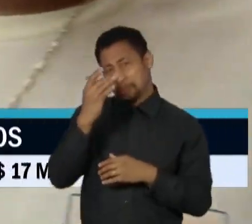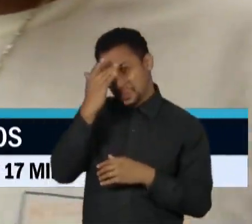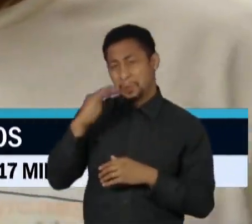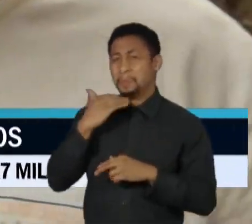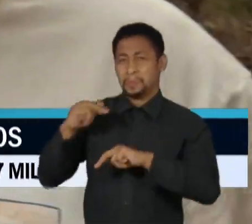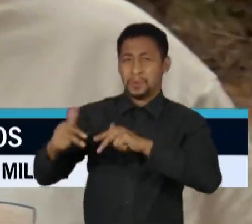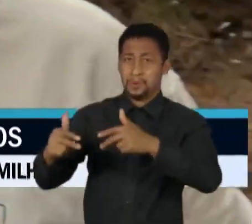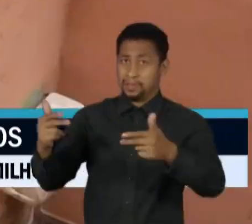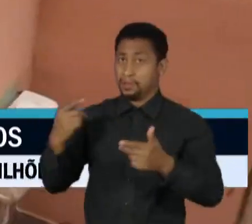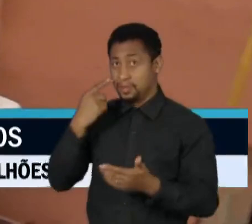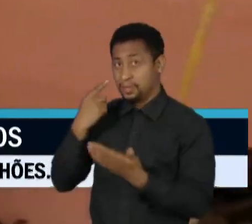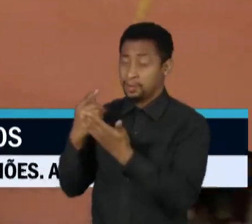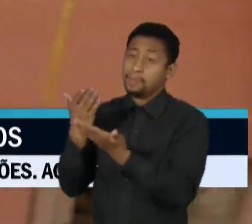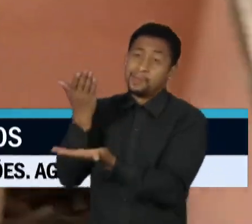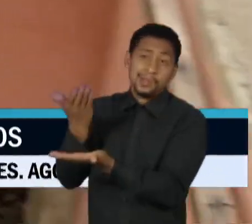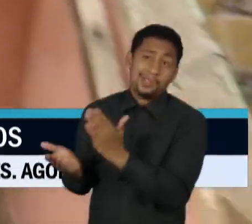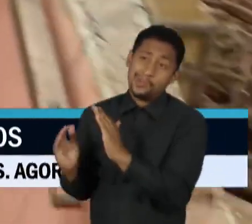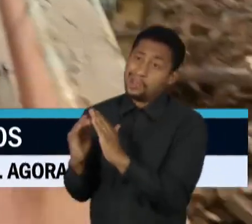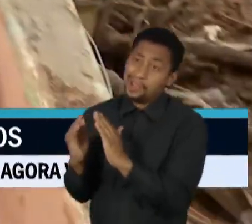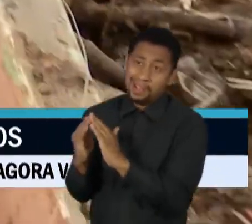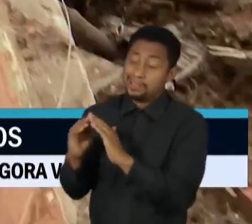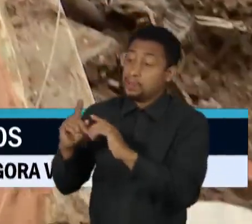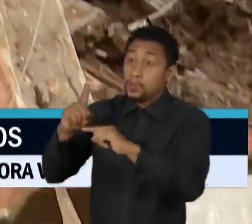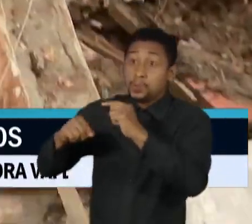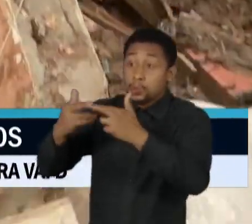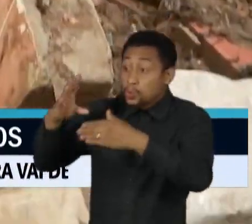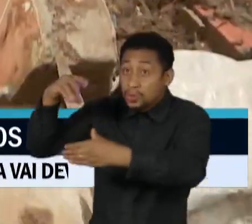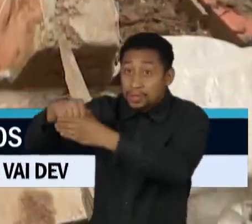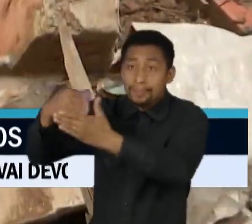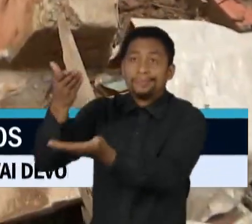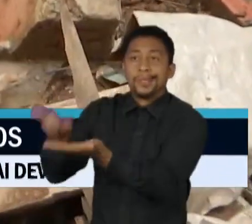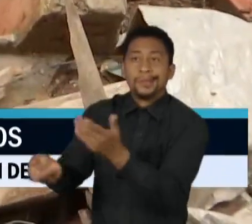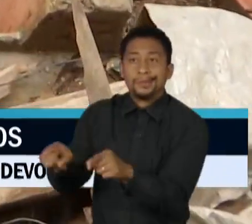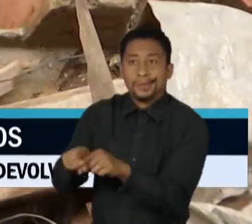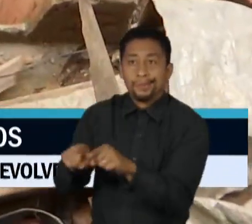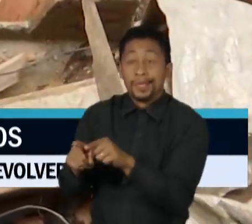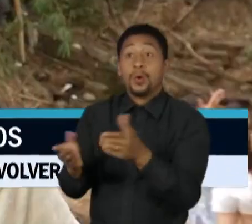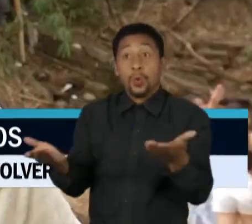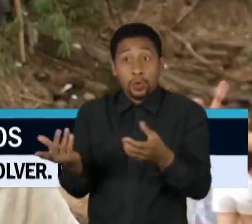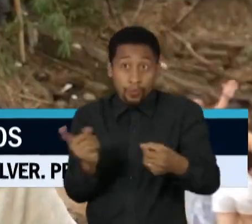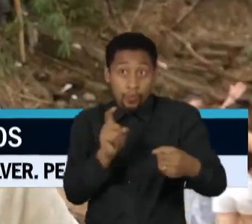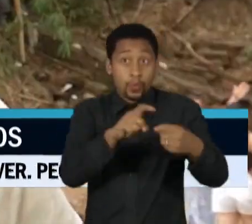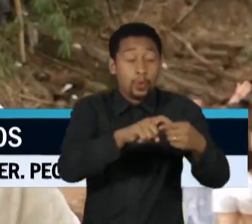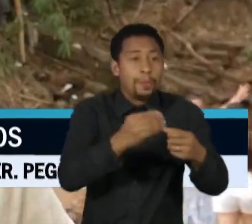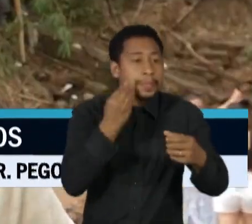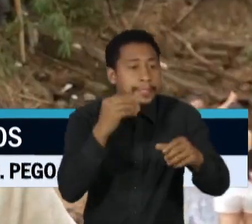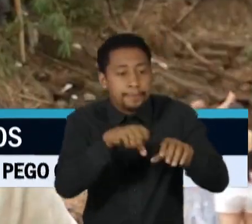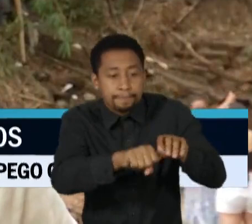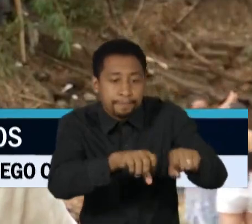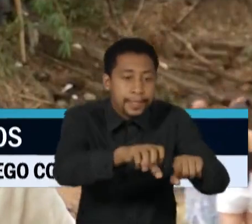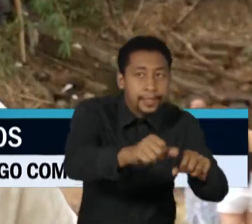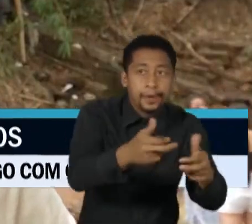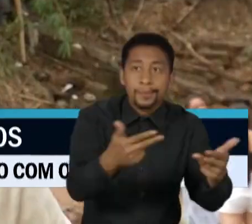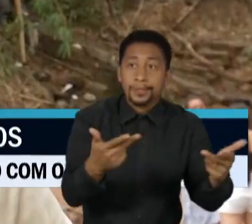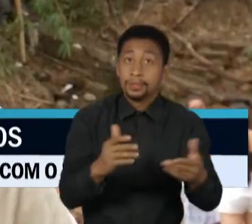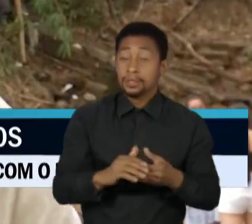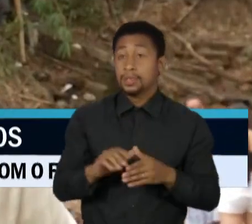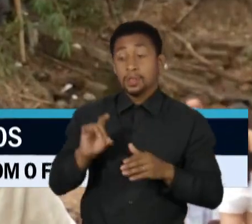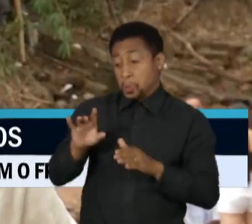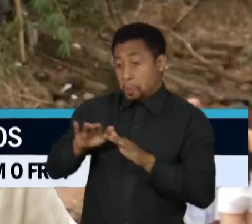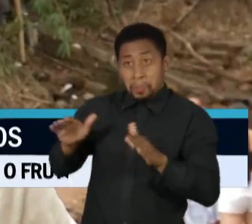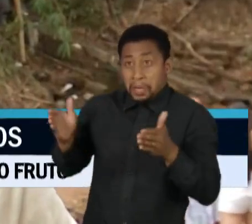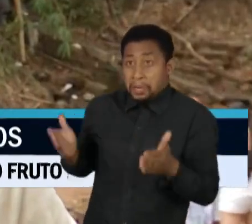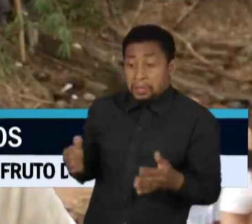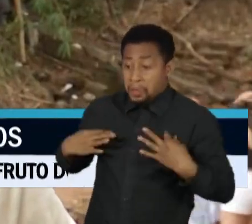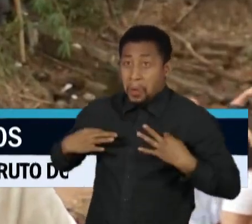quase todos os bens. Hoje, ele voltou ao local para buscar o pouco que restou. Eu só vou levar uma mesa mesmo só e roupa